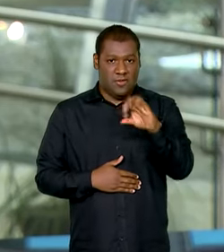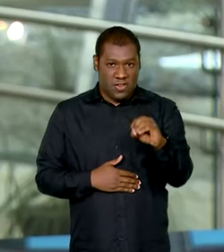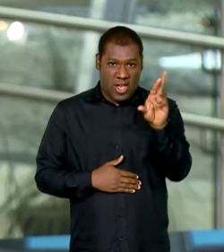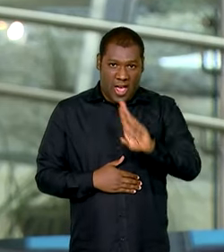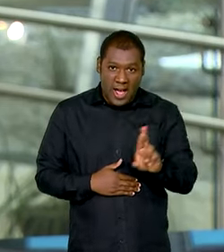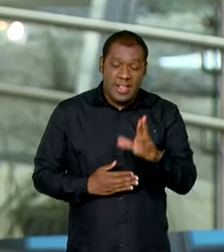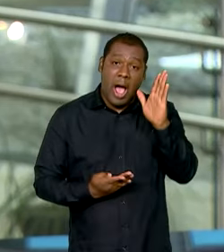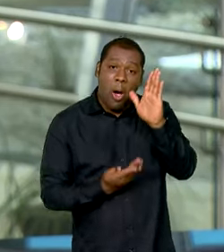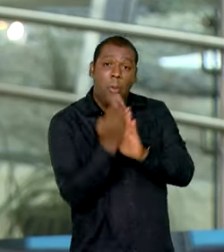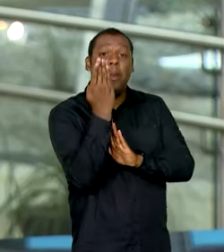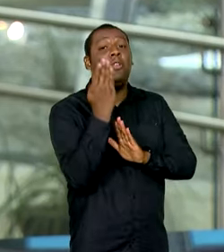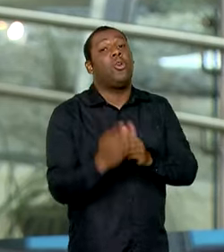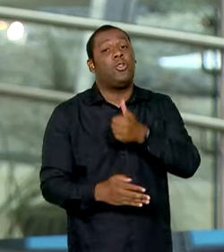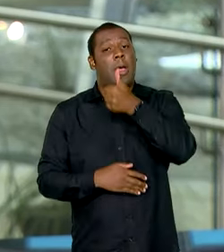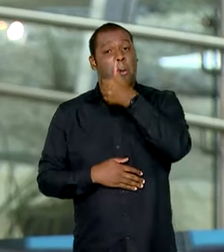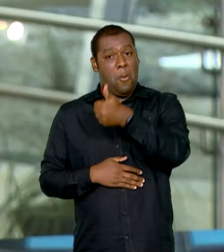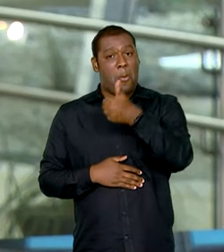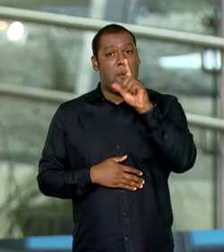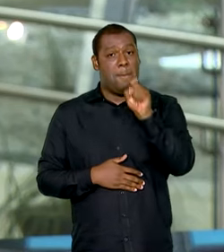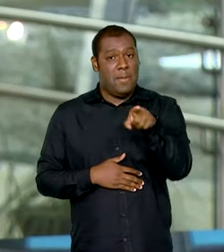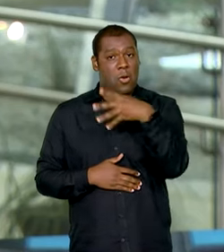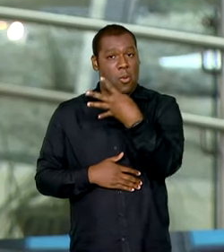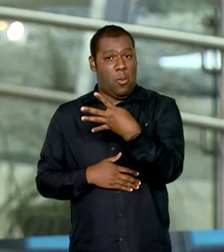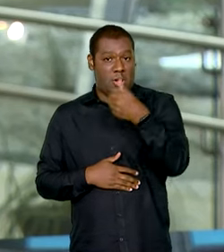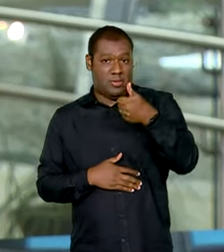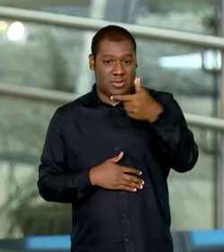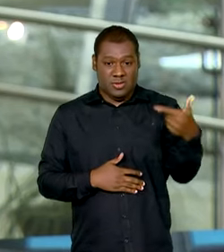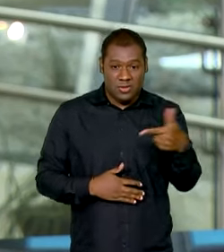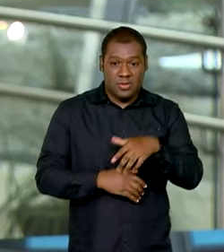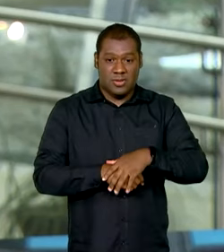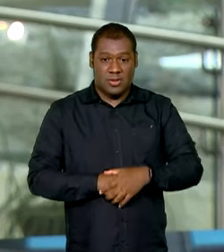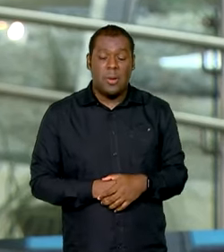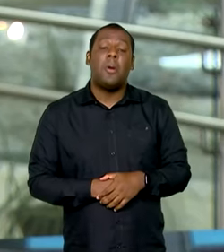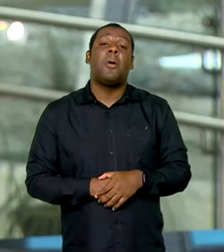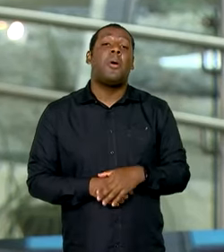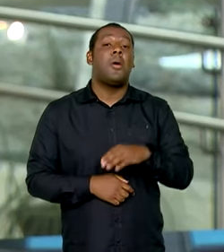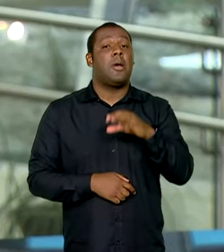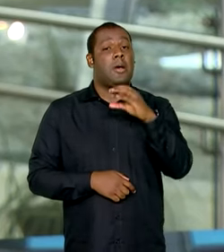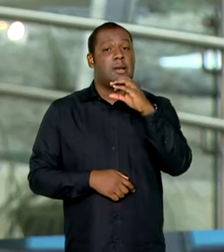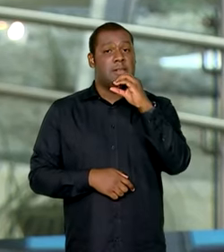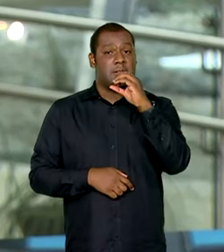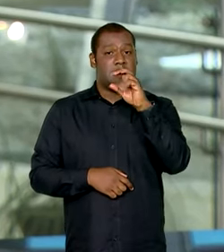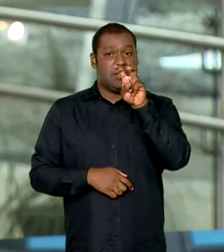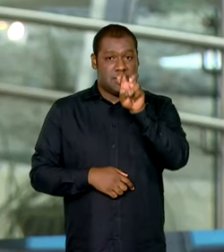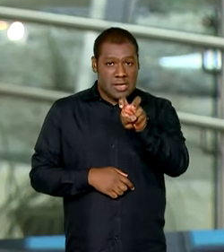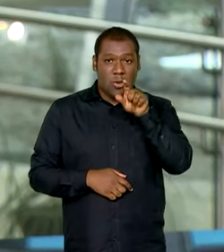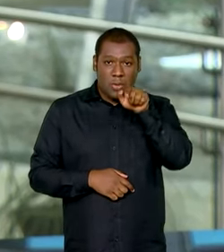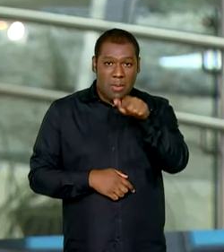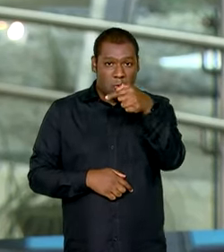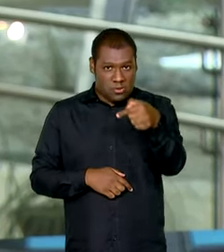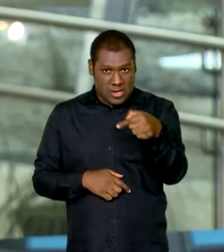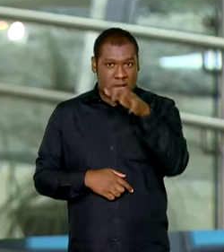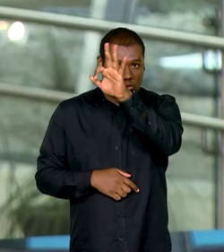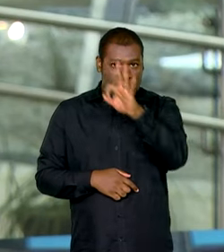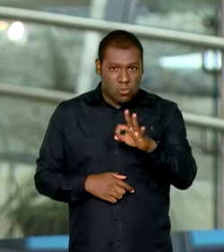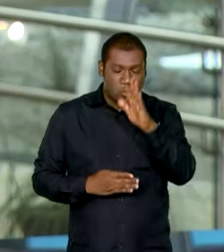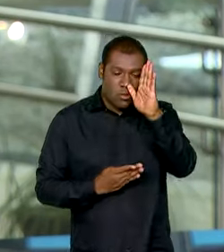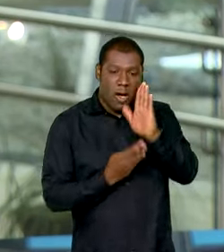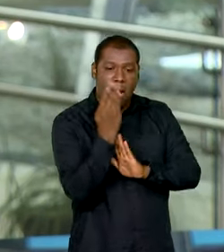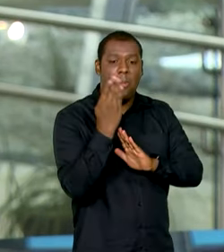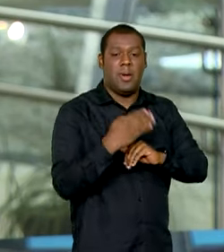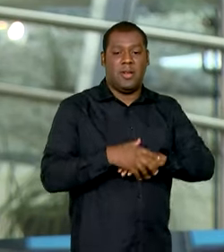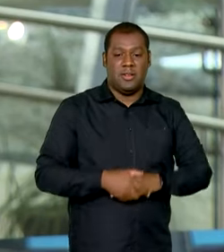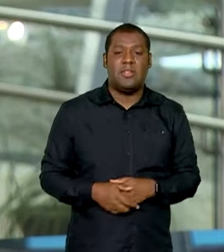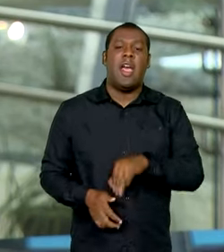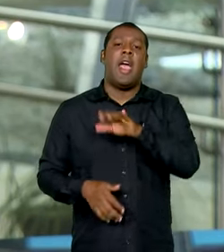um aumento de quase 7% com ganho real de 5,7%. Esse reajuste é resultado da soma